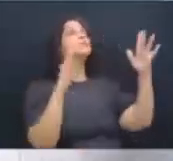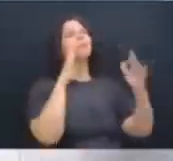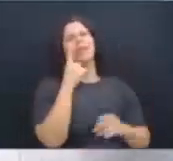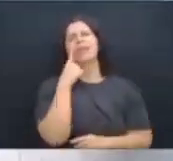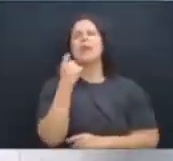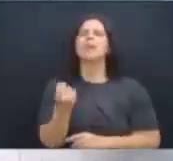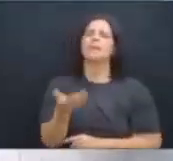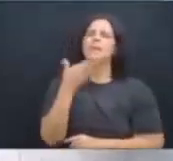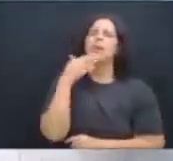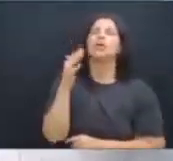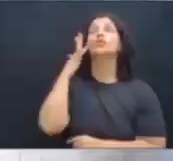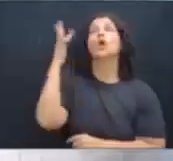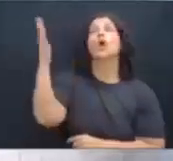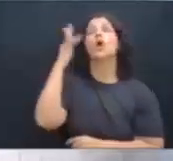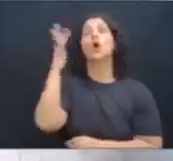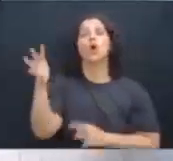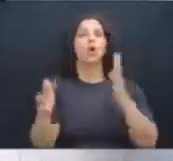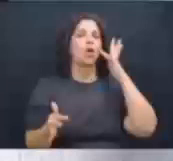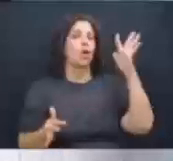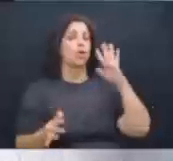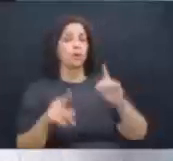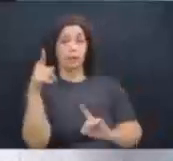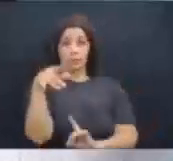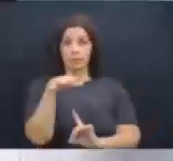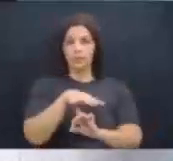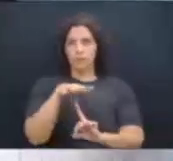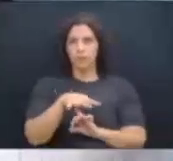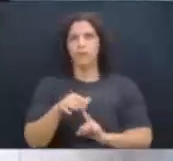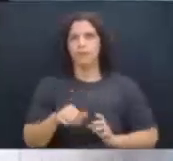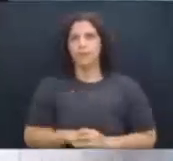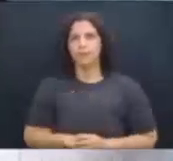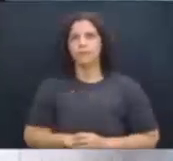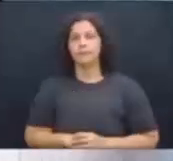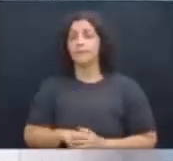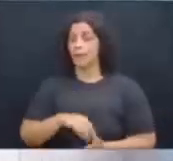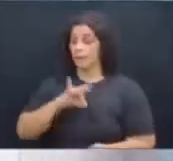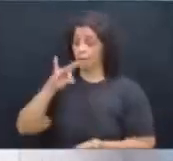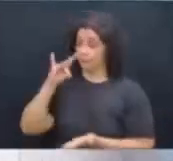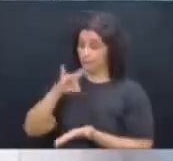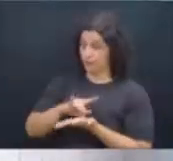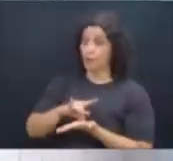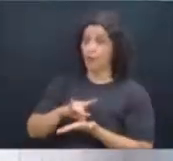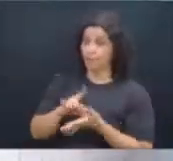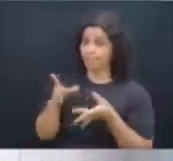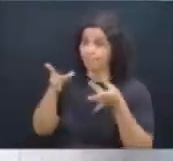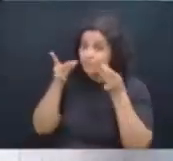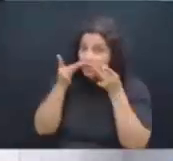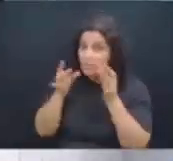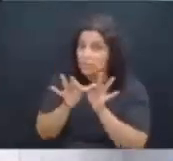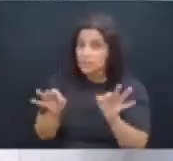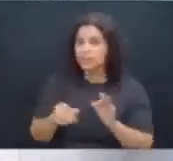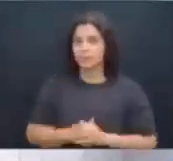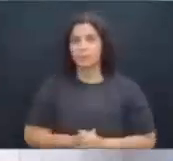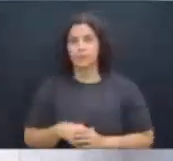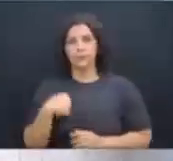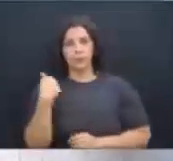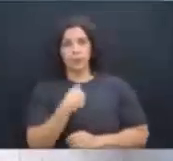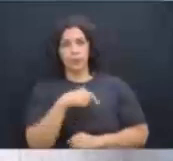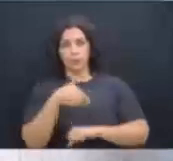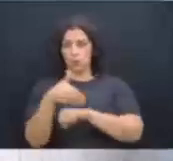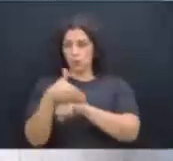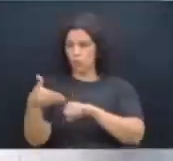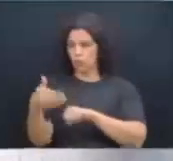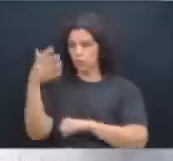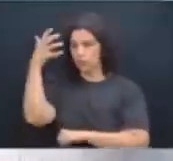interessante. E no Estado do Paraná, a realidade é muito simples. Temos um governo